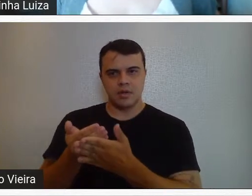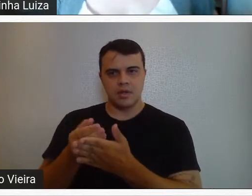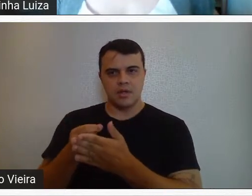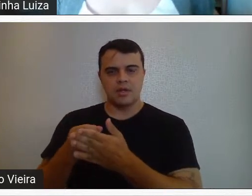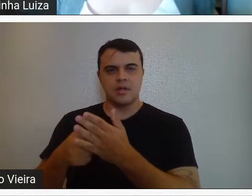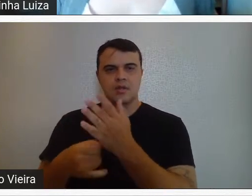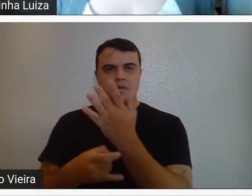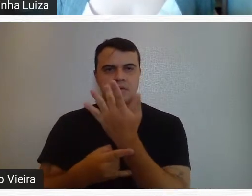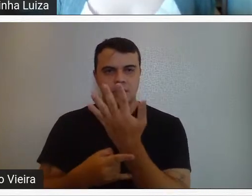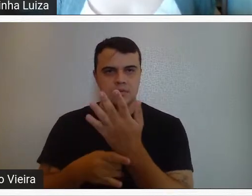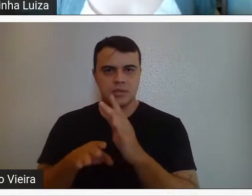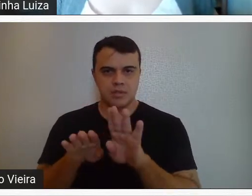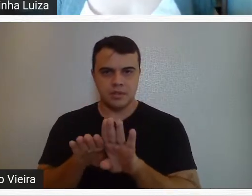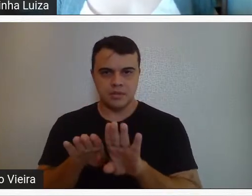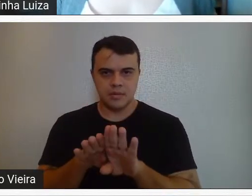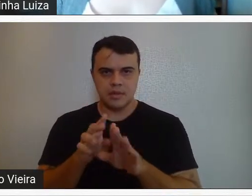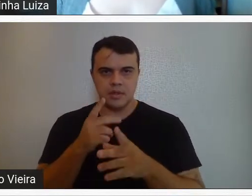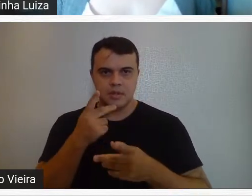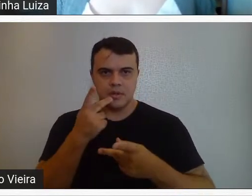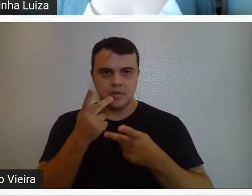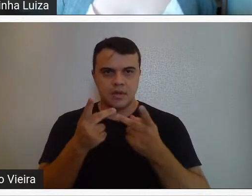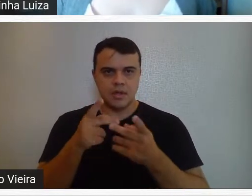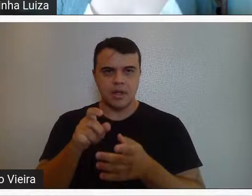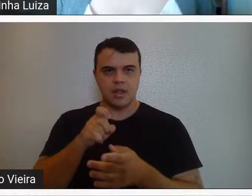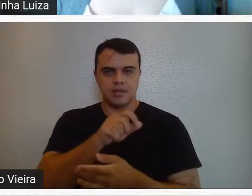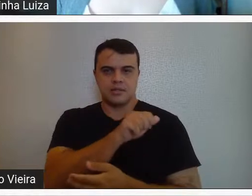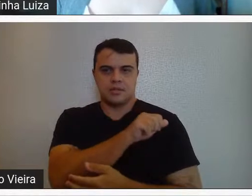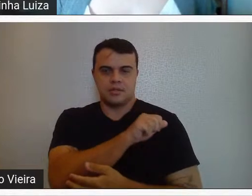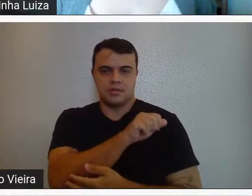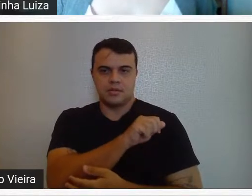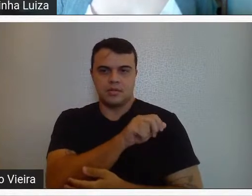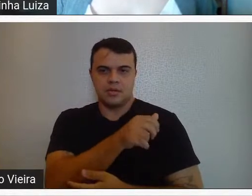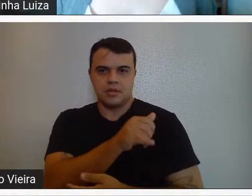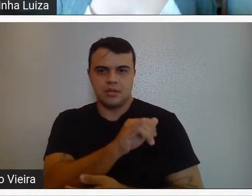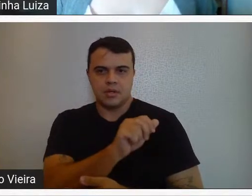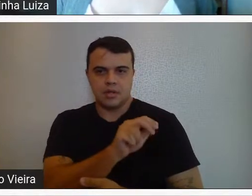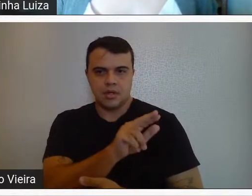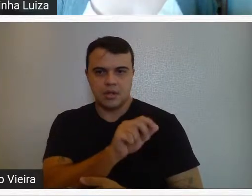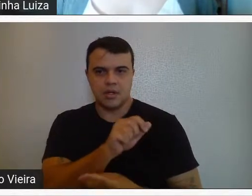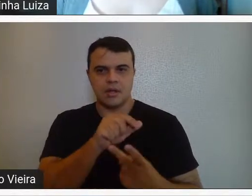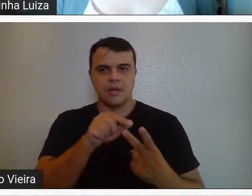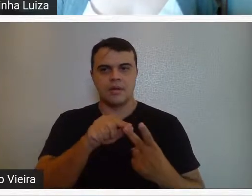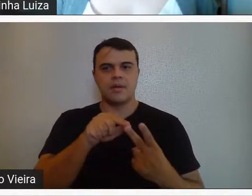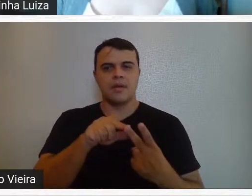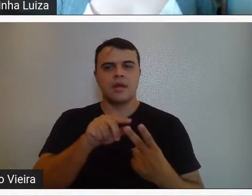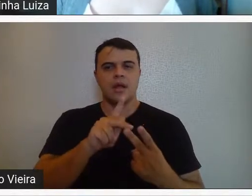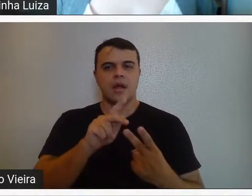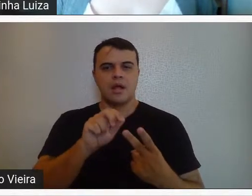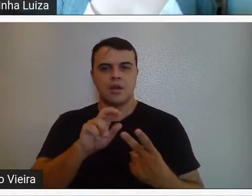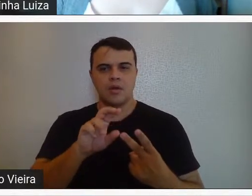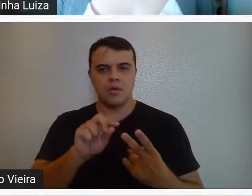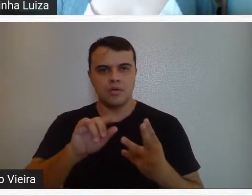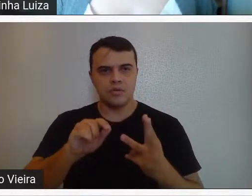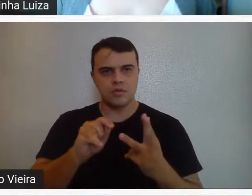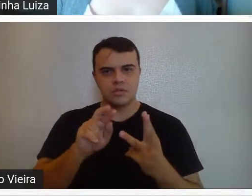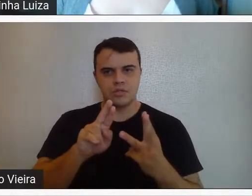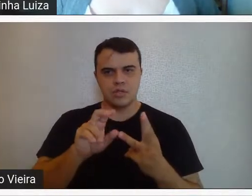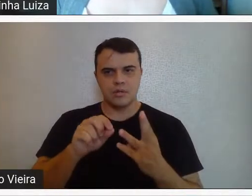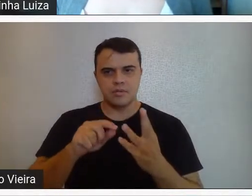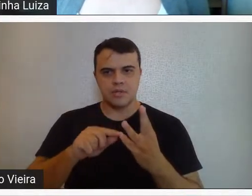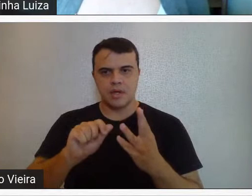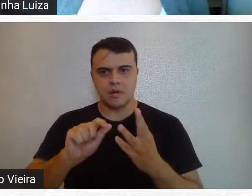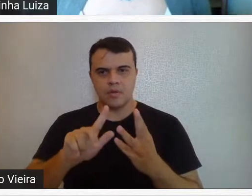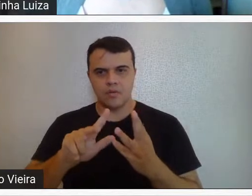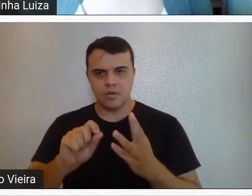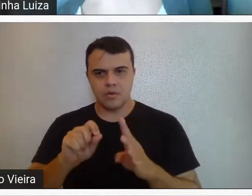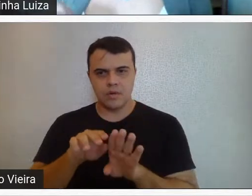UFMG, e aí cita alguns dos ex-alunos, a Yara Tupinambar, o do Matos, Jarba Juarez, Álvaro Apocalipse,